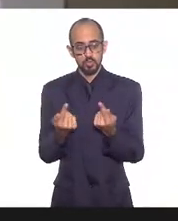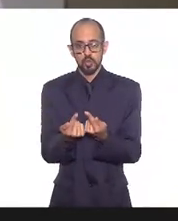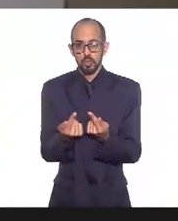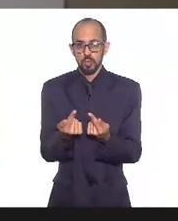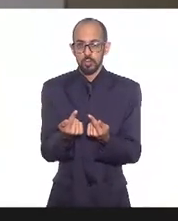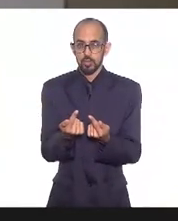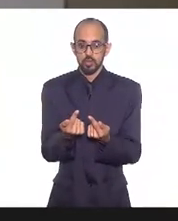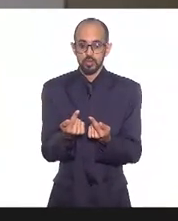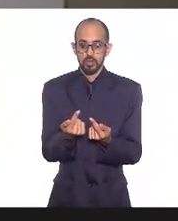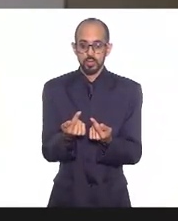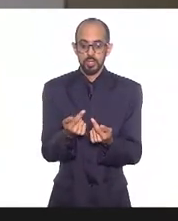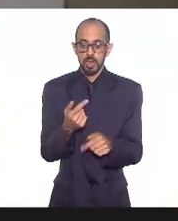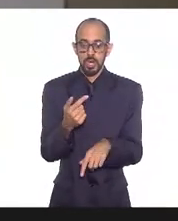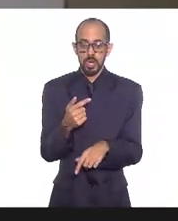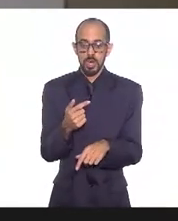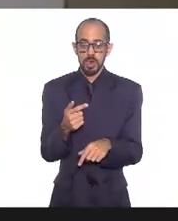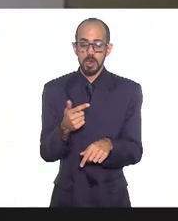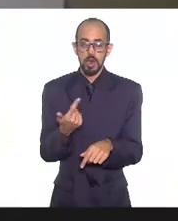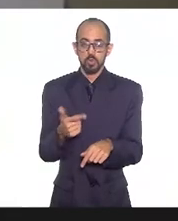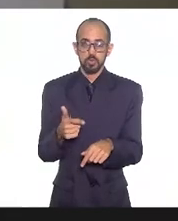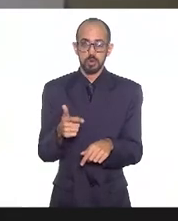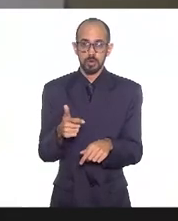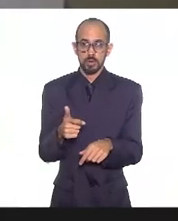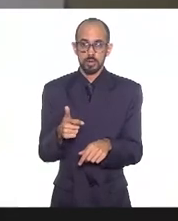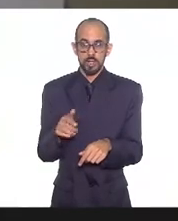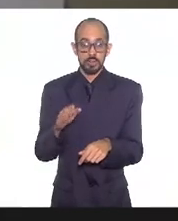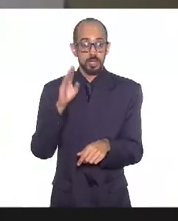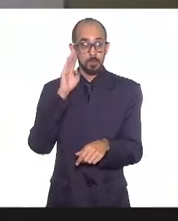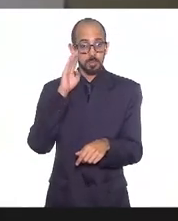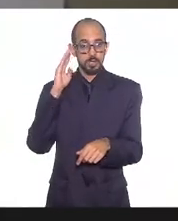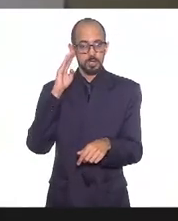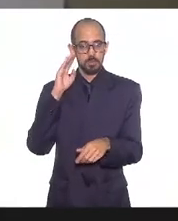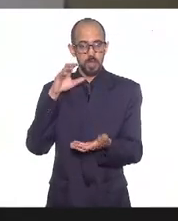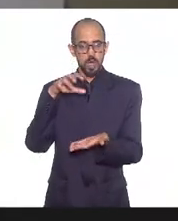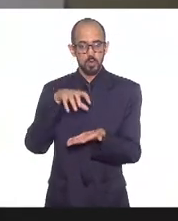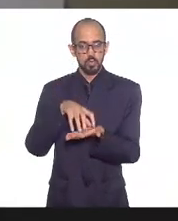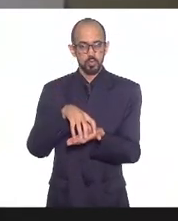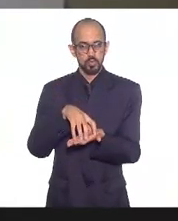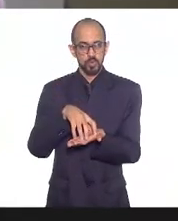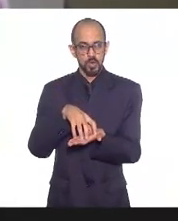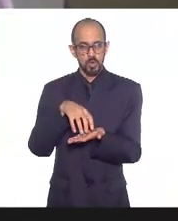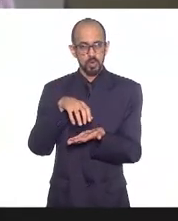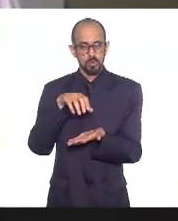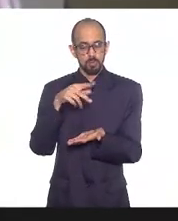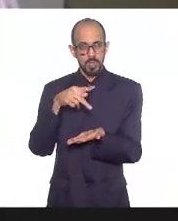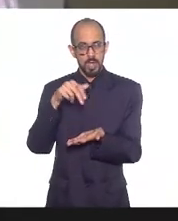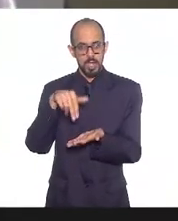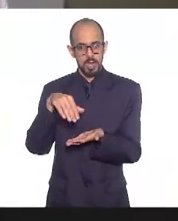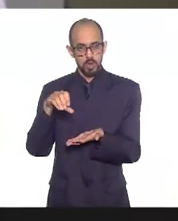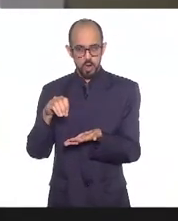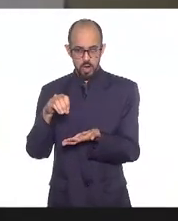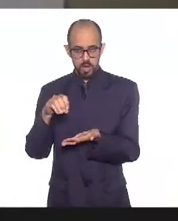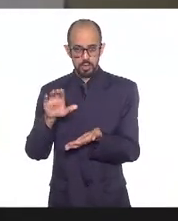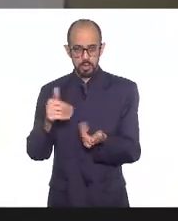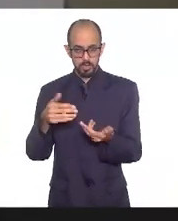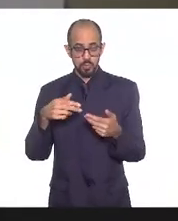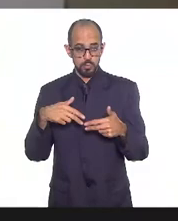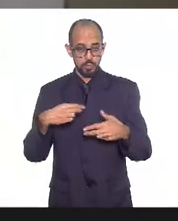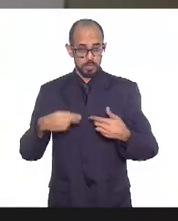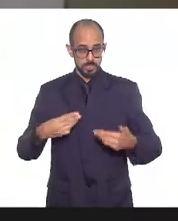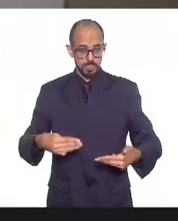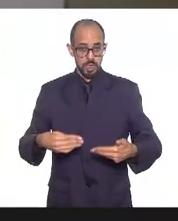sendo contemplado pelo PNO e é nessa direção que o trabalho do Ministério Público tem sido feito né